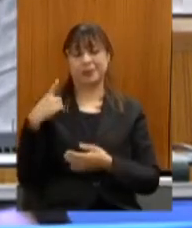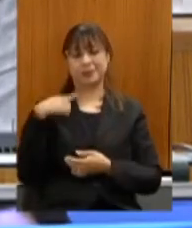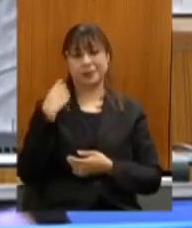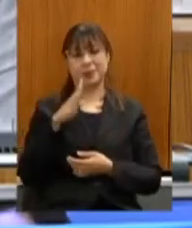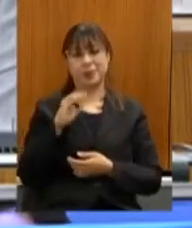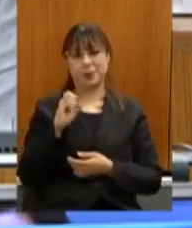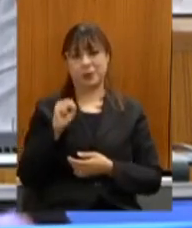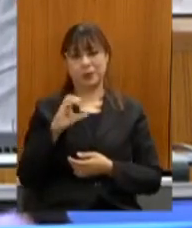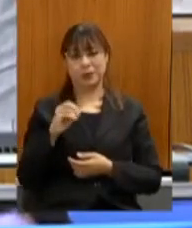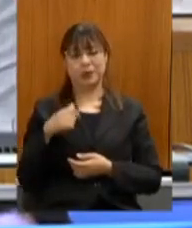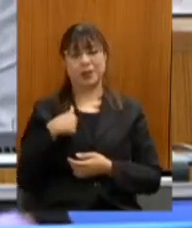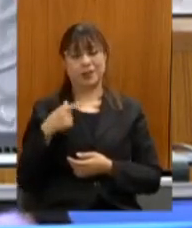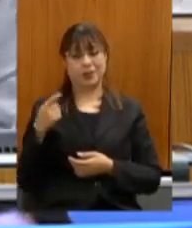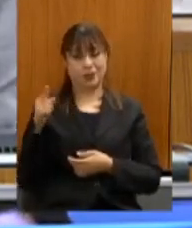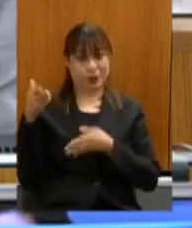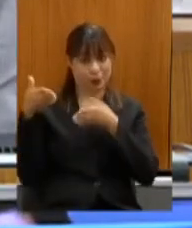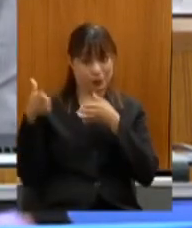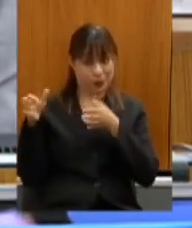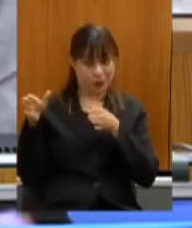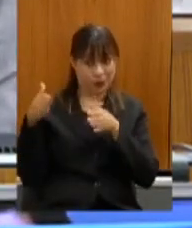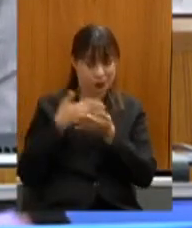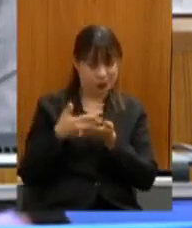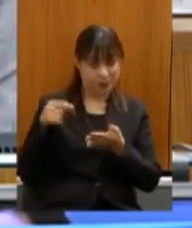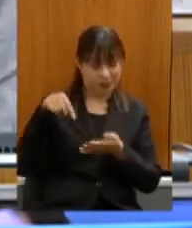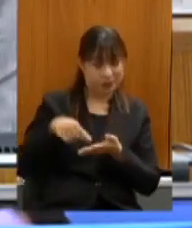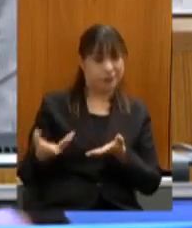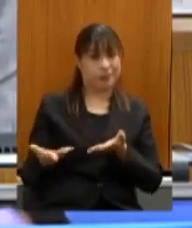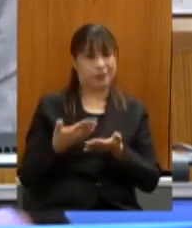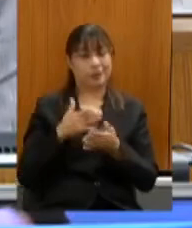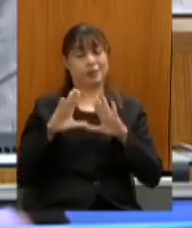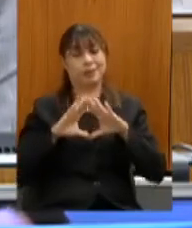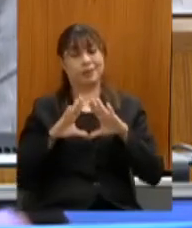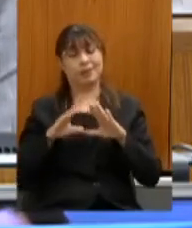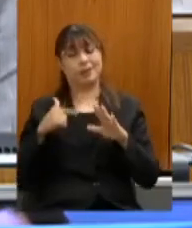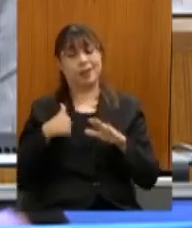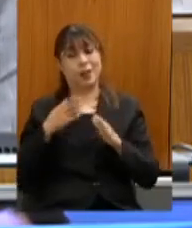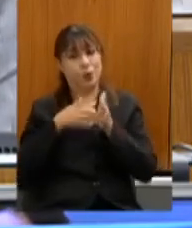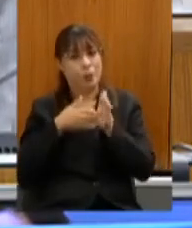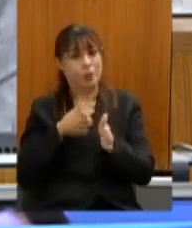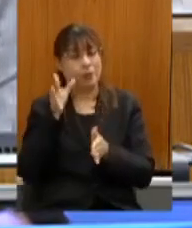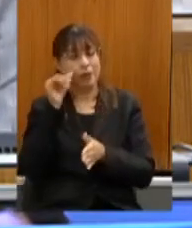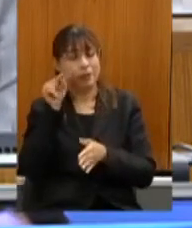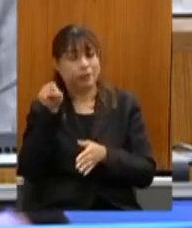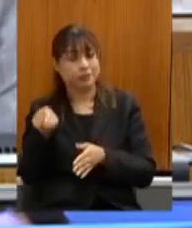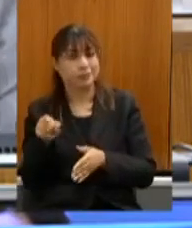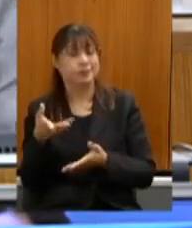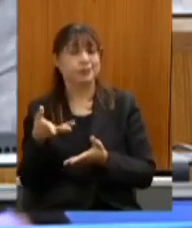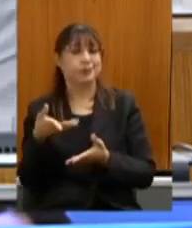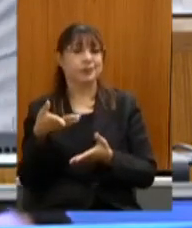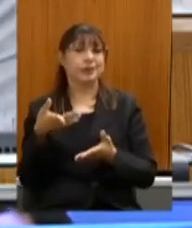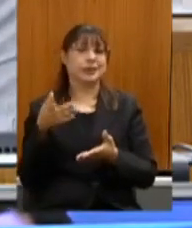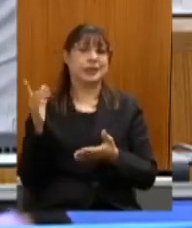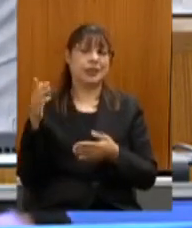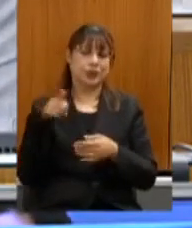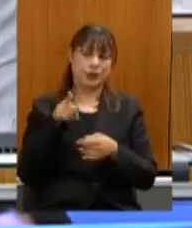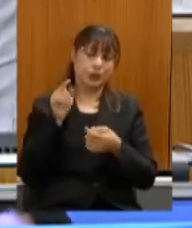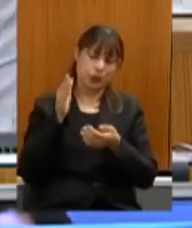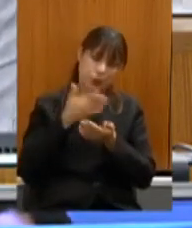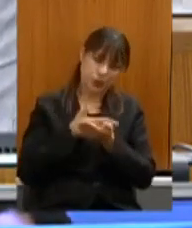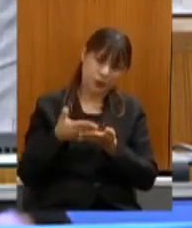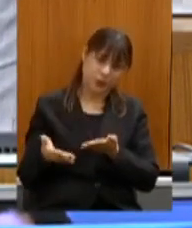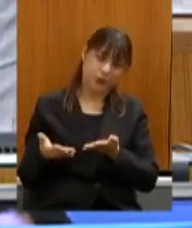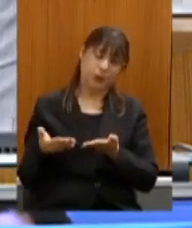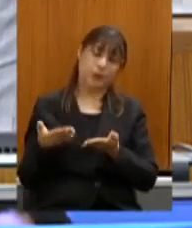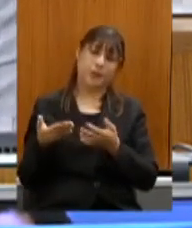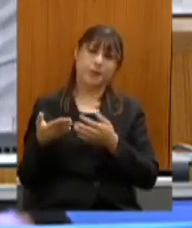acompanho o trabalho há vários tempos quando o senhor veio para a comissão de cultura realmente nós tivemos nós todos da